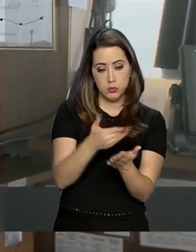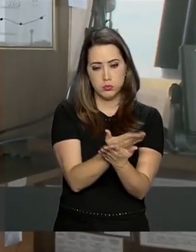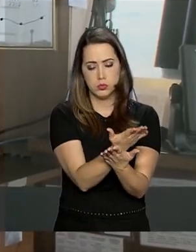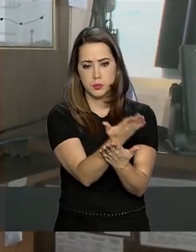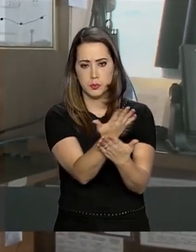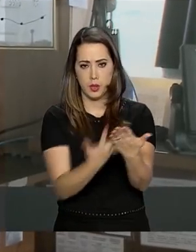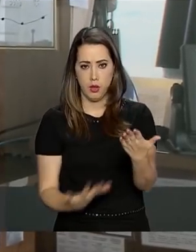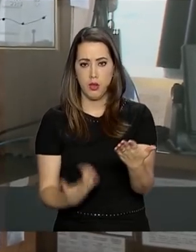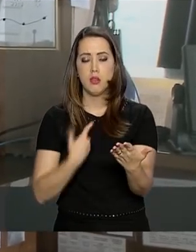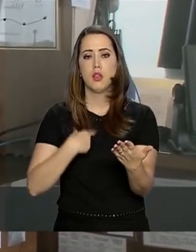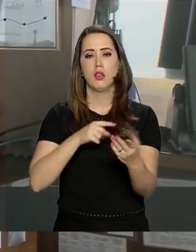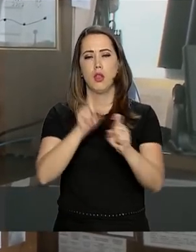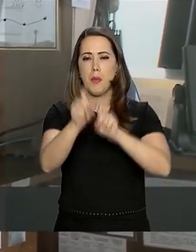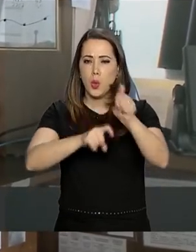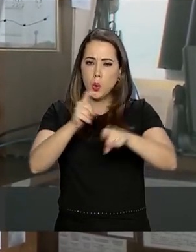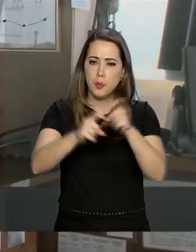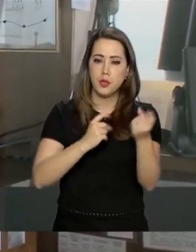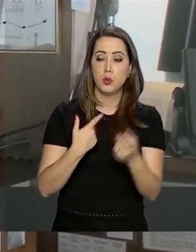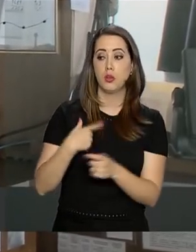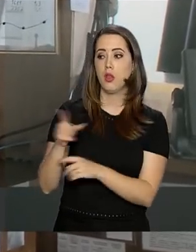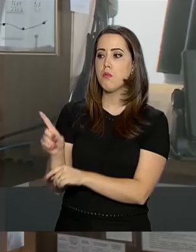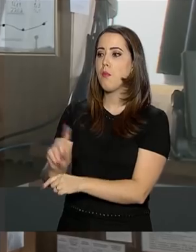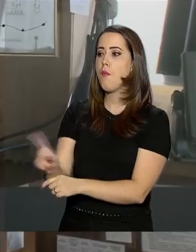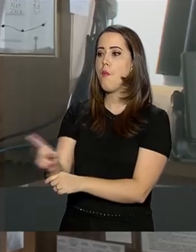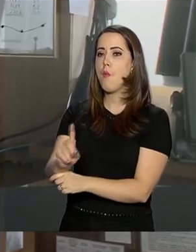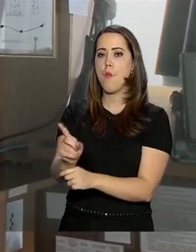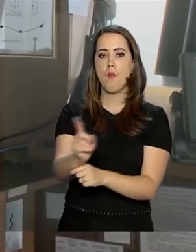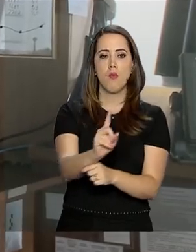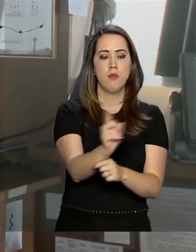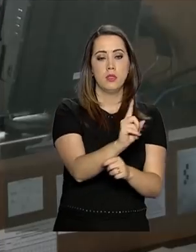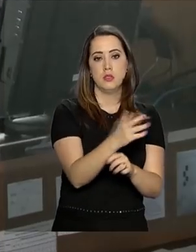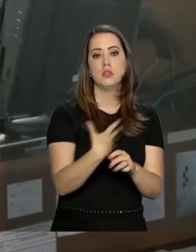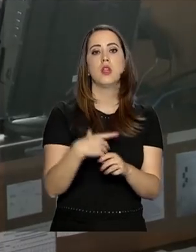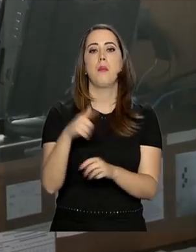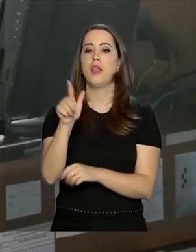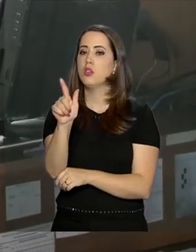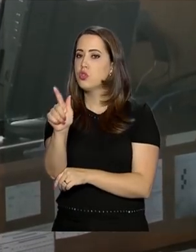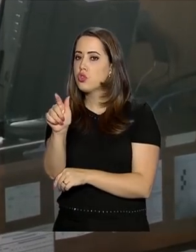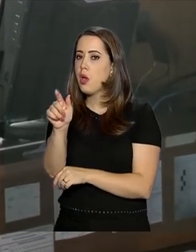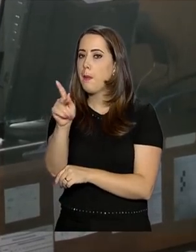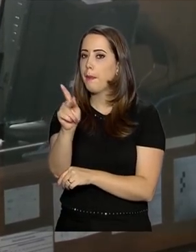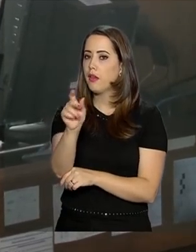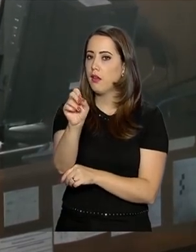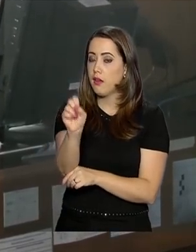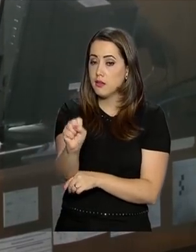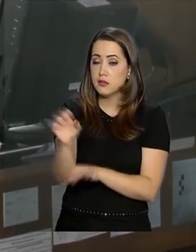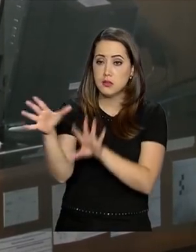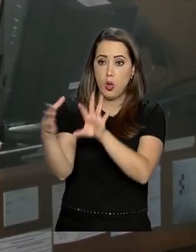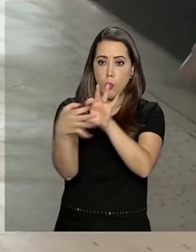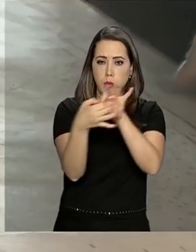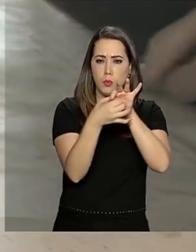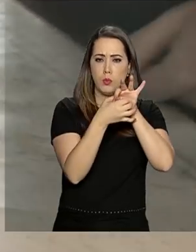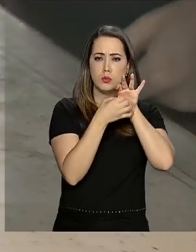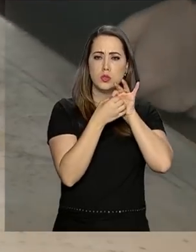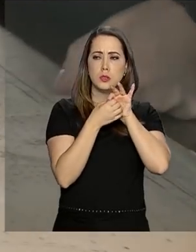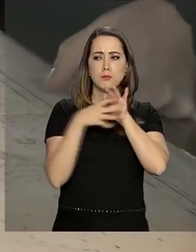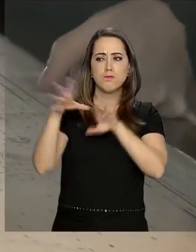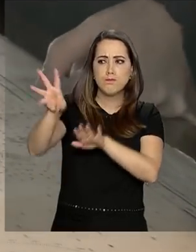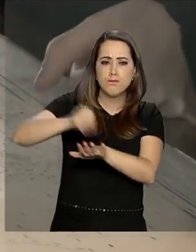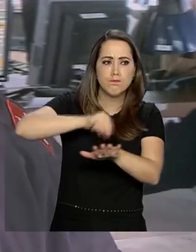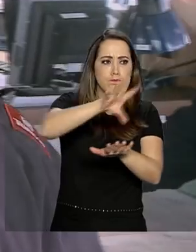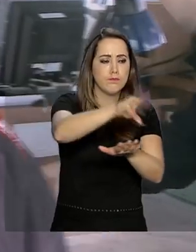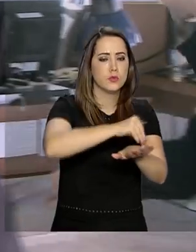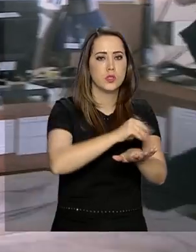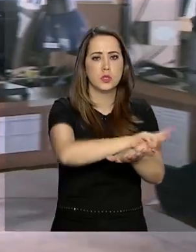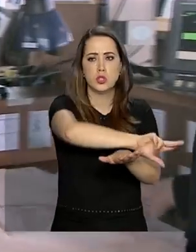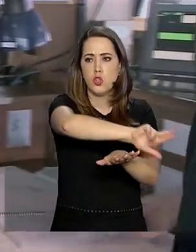carta eletrônica, nós temos o radar, nós temos o GPS e integrando as informações que nós obtemos